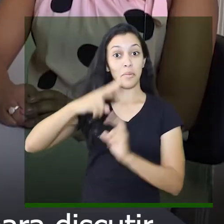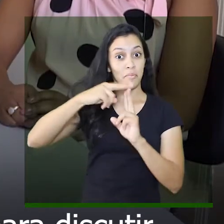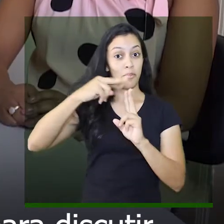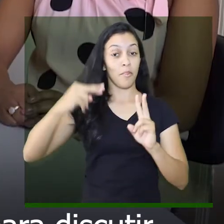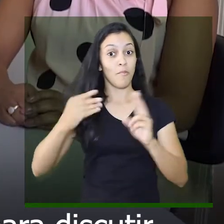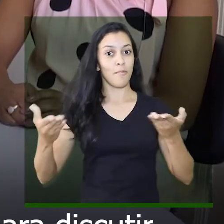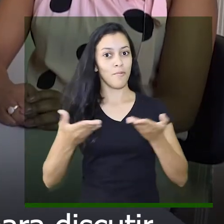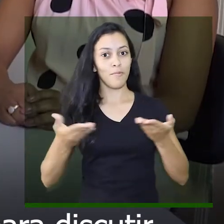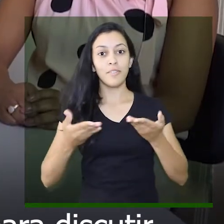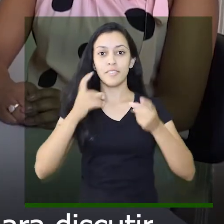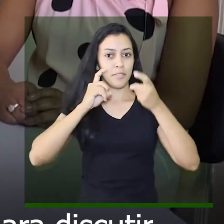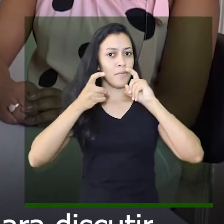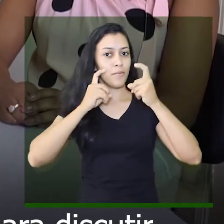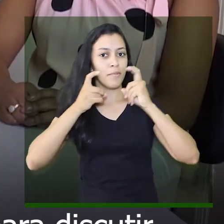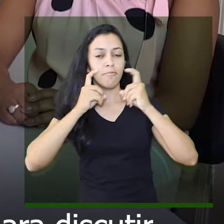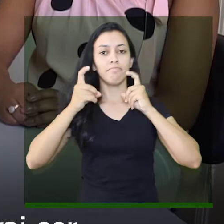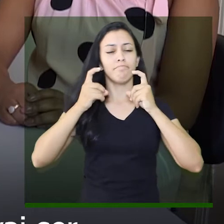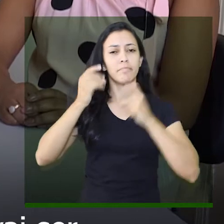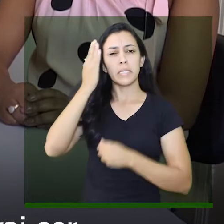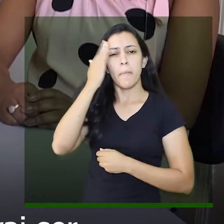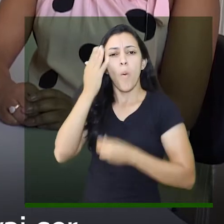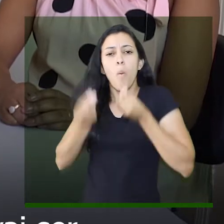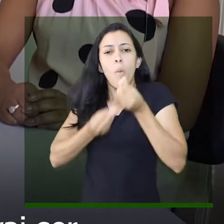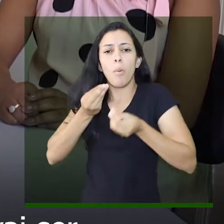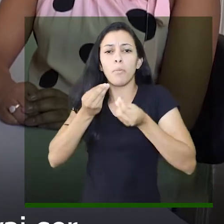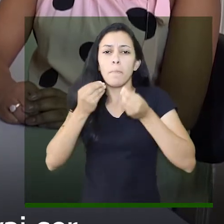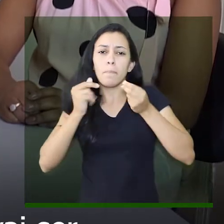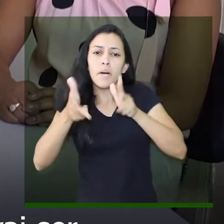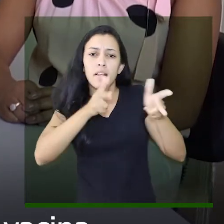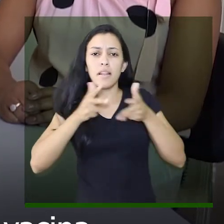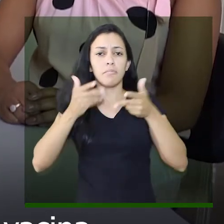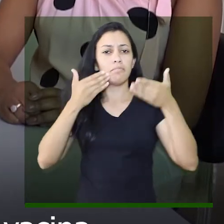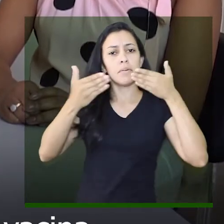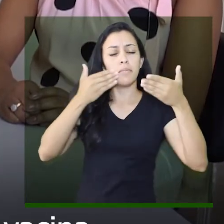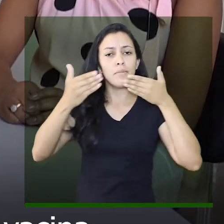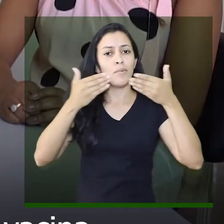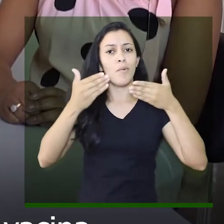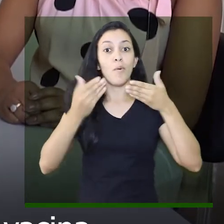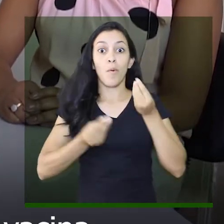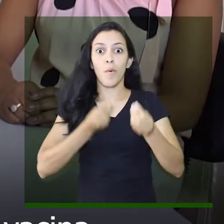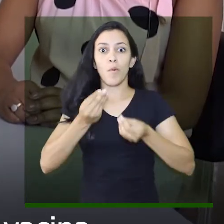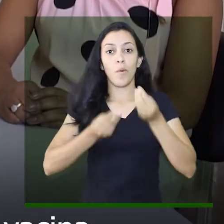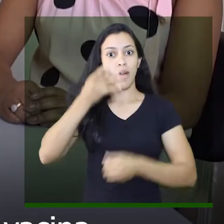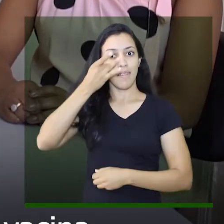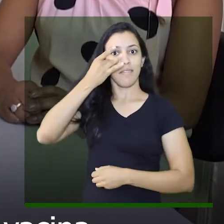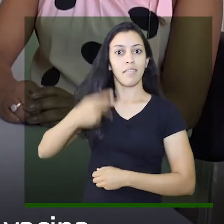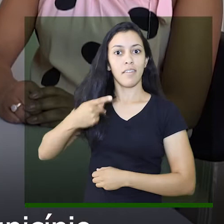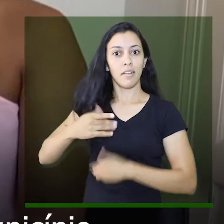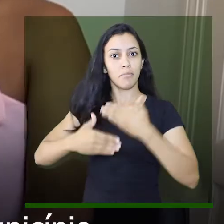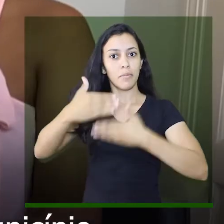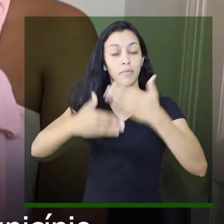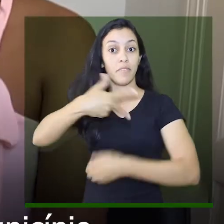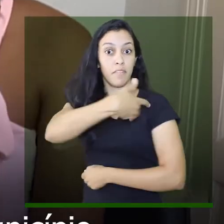estamos aqui hoje em reunião para discutir e conversar um pouco como que vai ser a nossa realidade em relação à